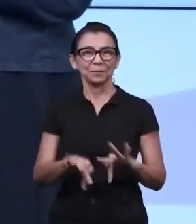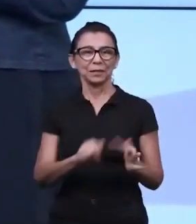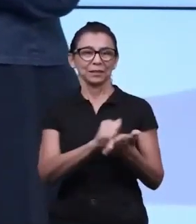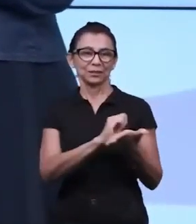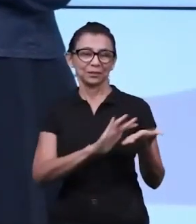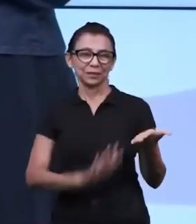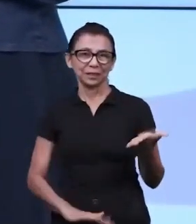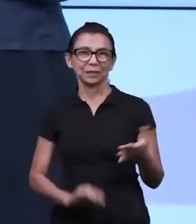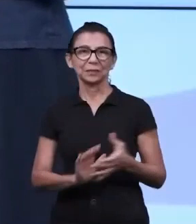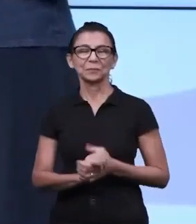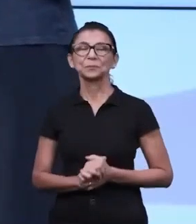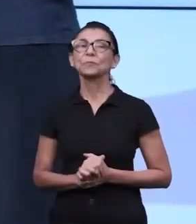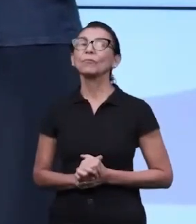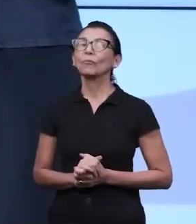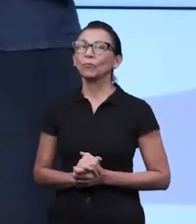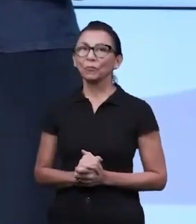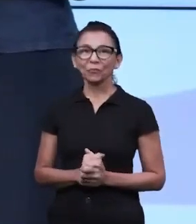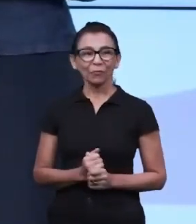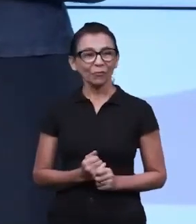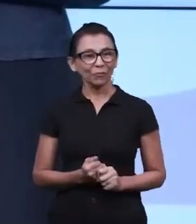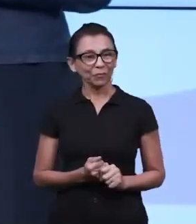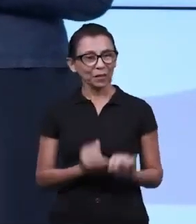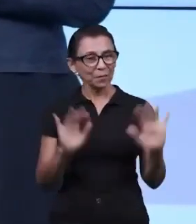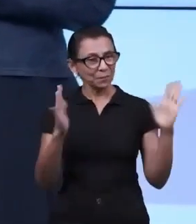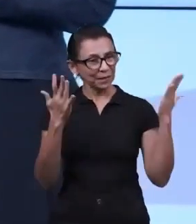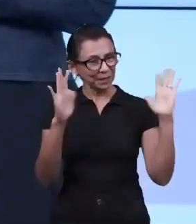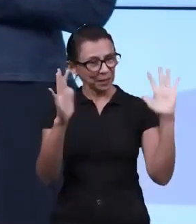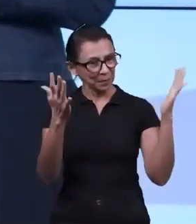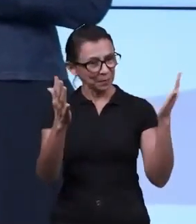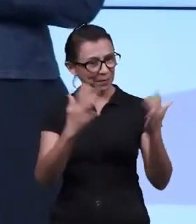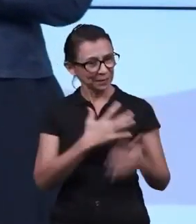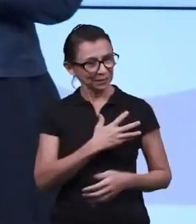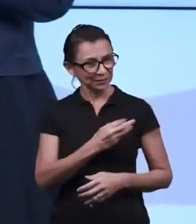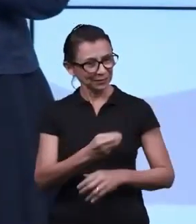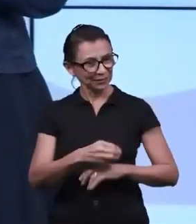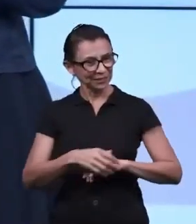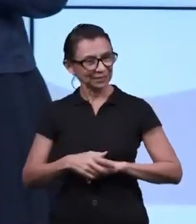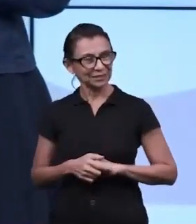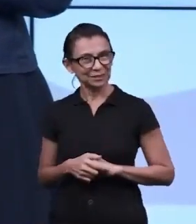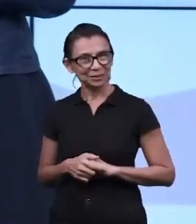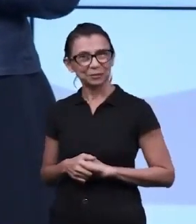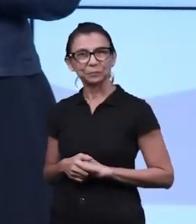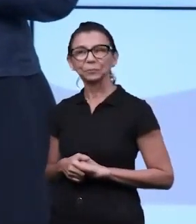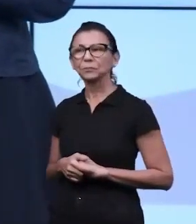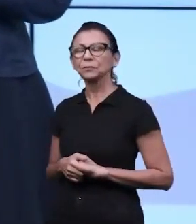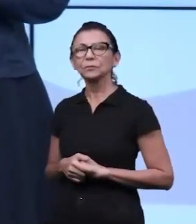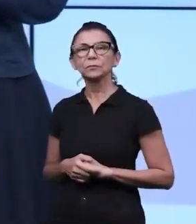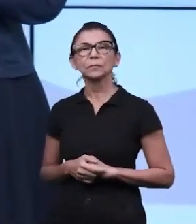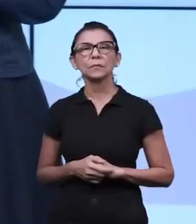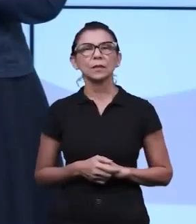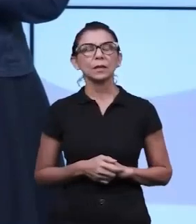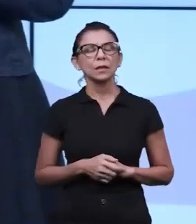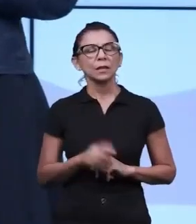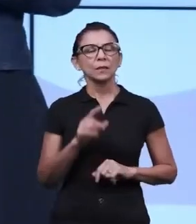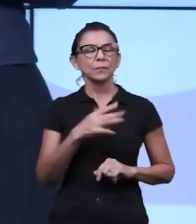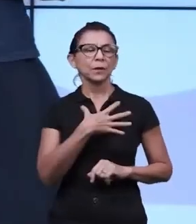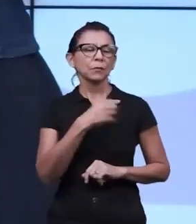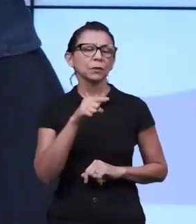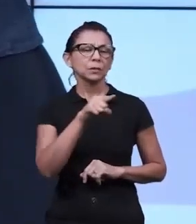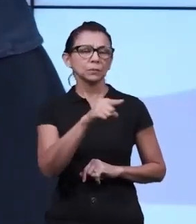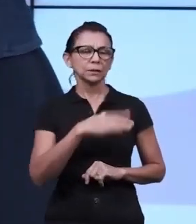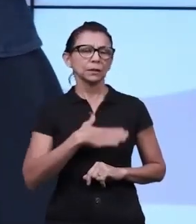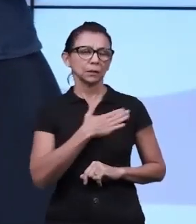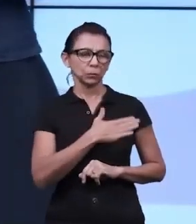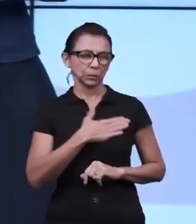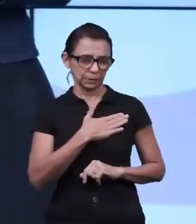Elogie, estimule e reconheça constantemente o esforço. Converse com a criança sobre como ela se sente, se ela está